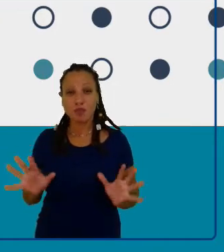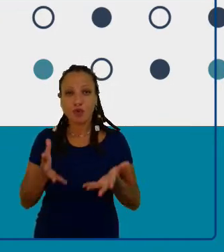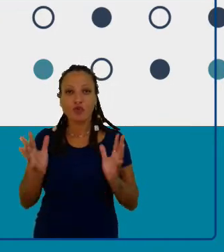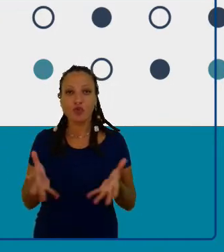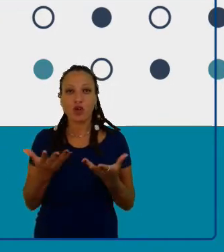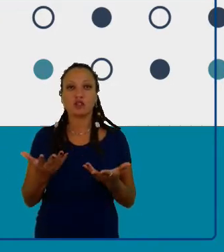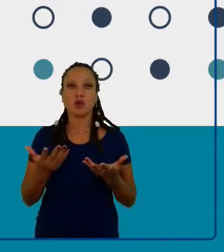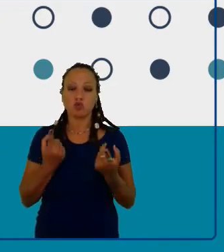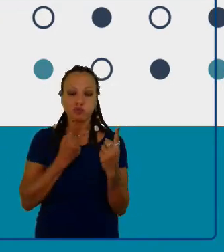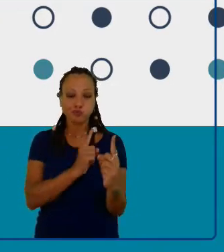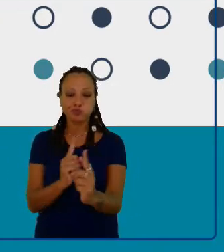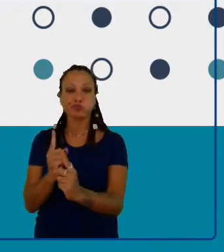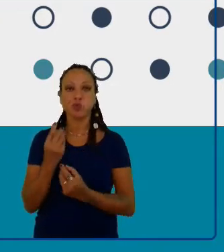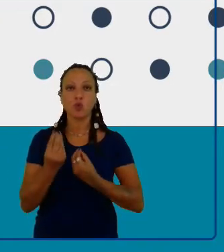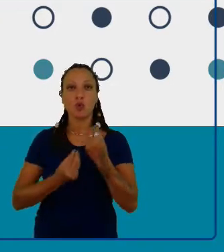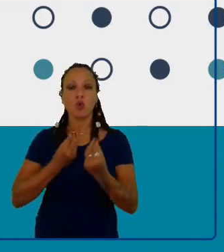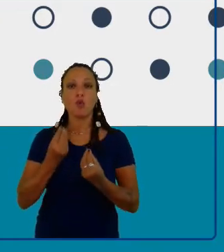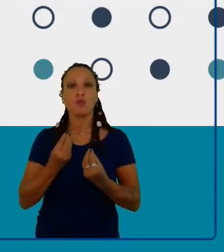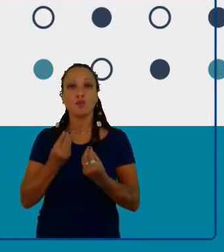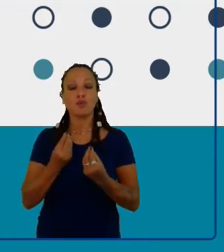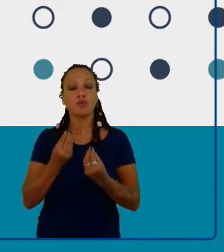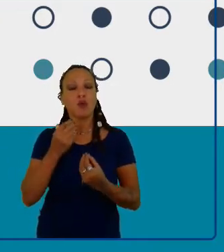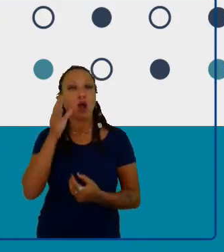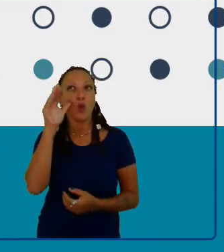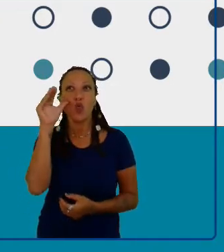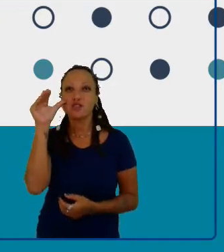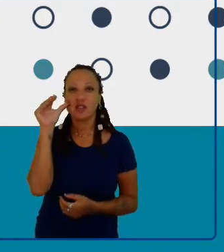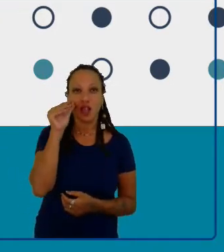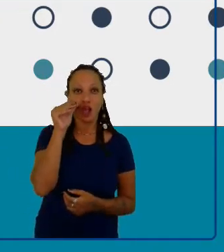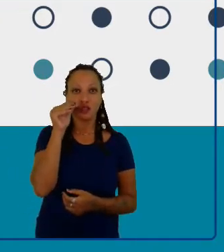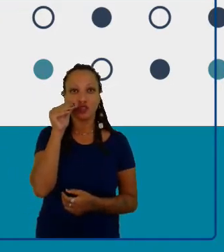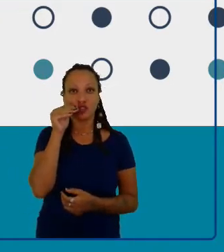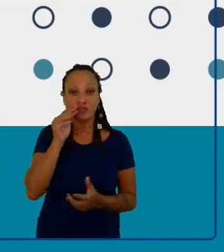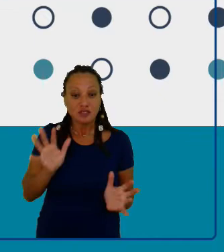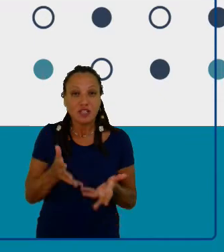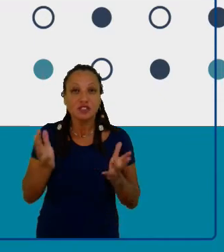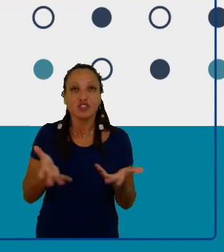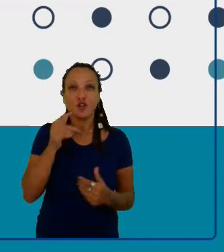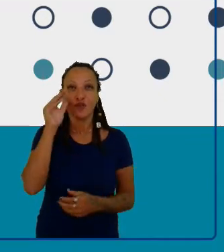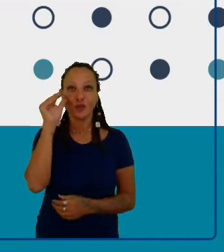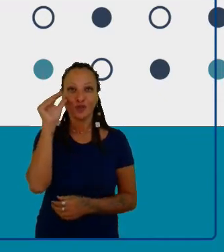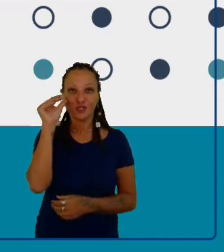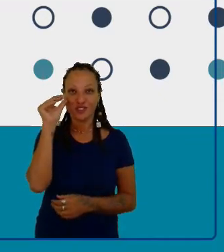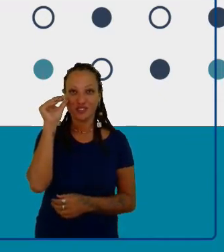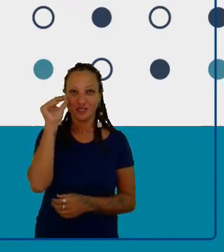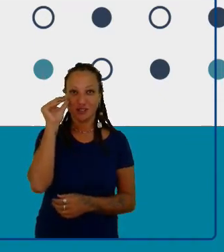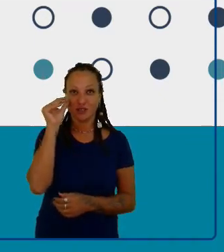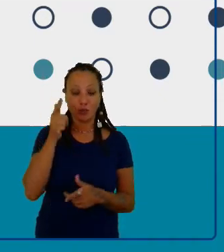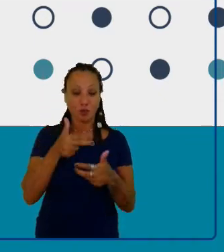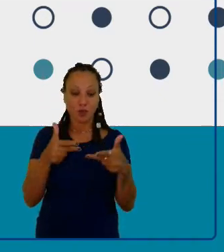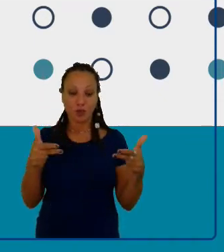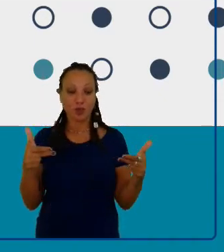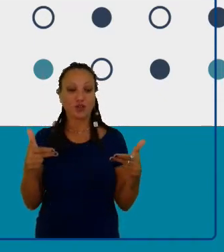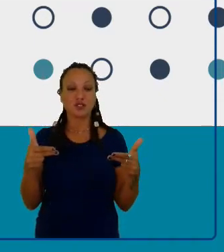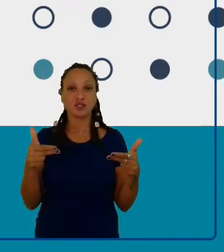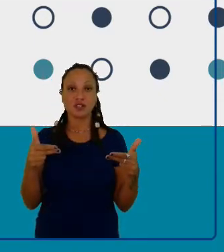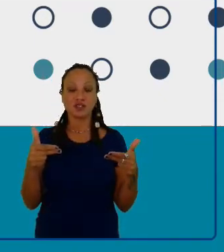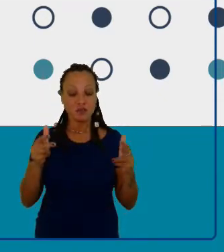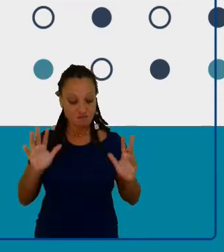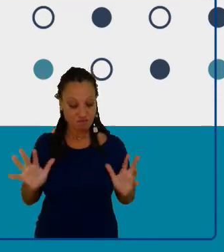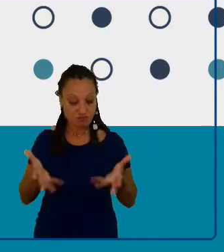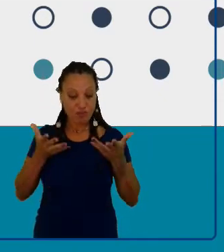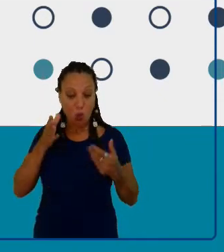provocadora da curiosidade e a curiosidade como algo que se alavanca a partir da